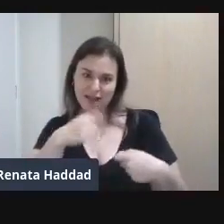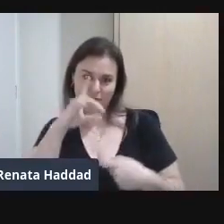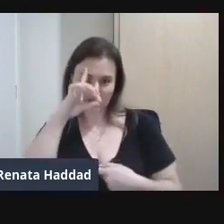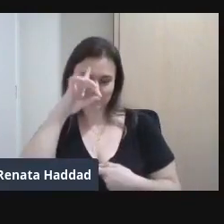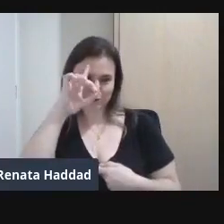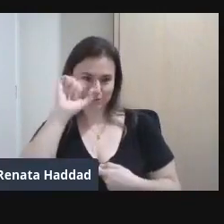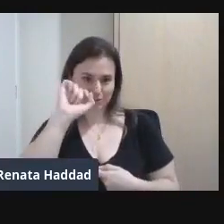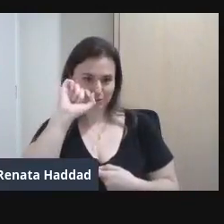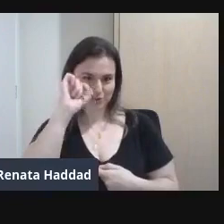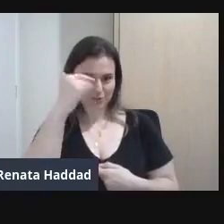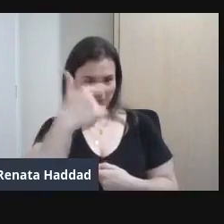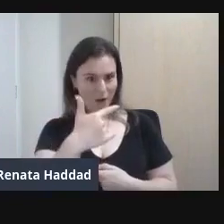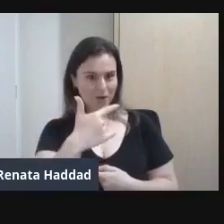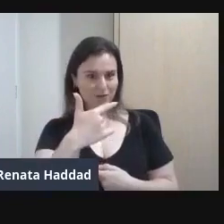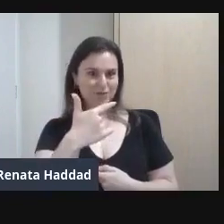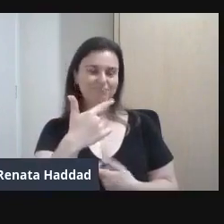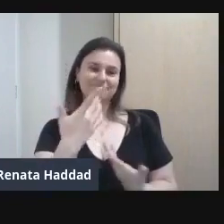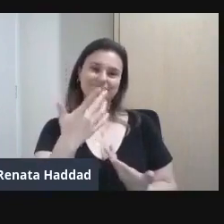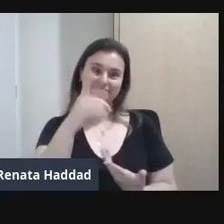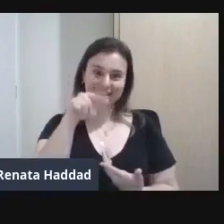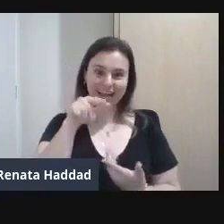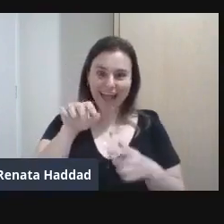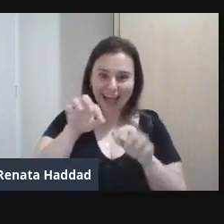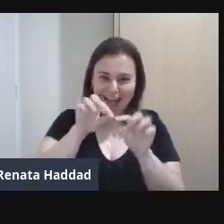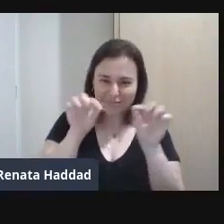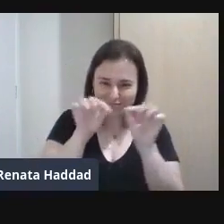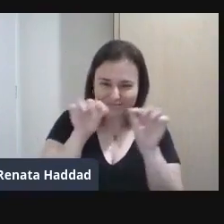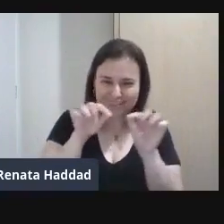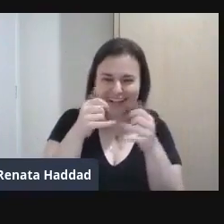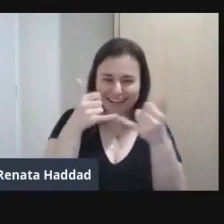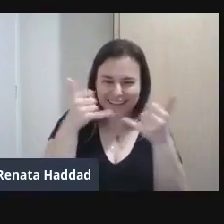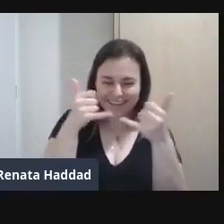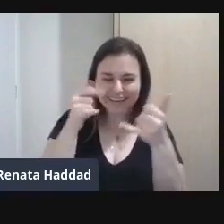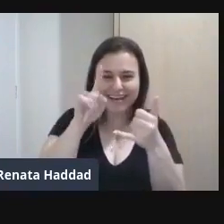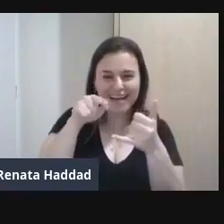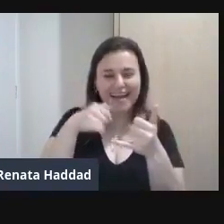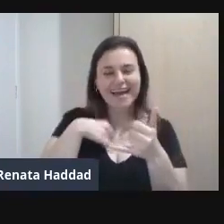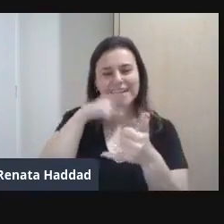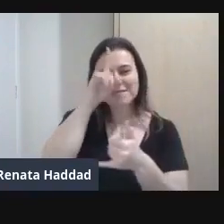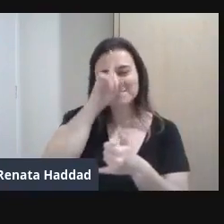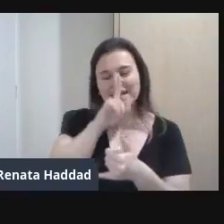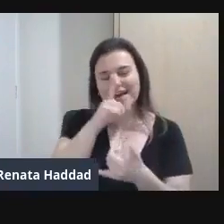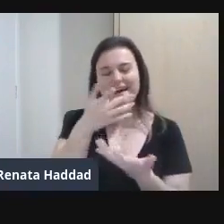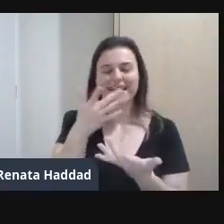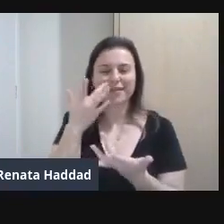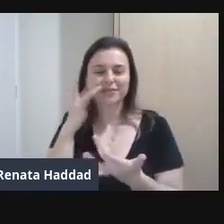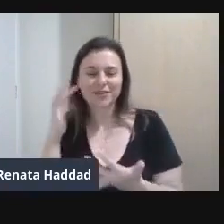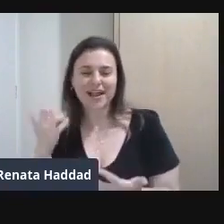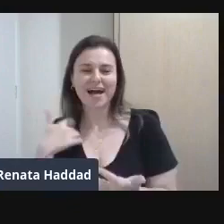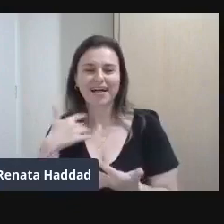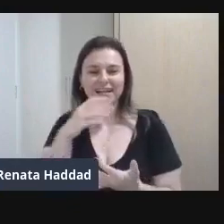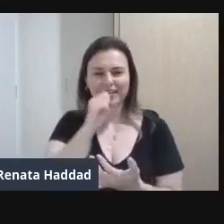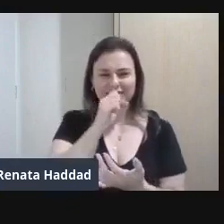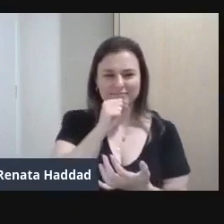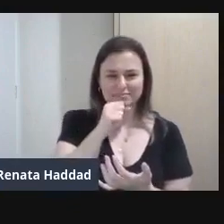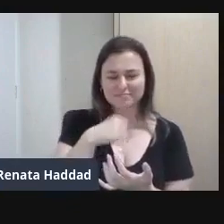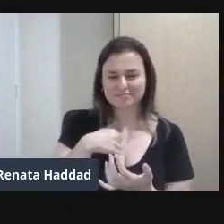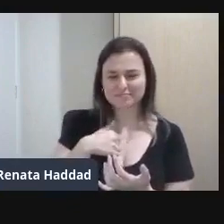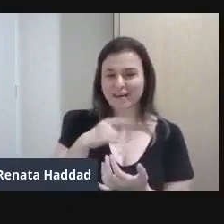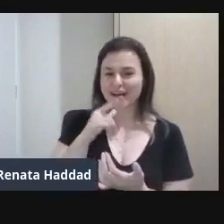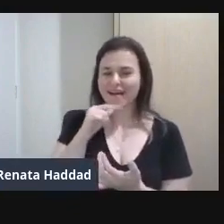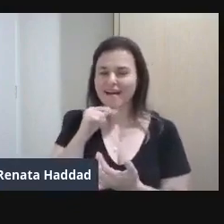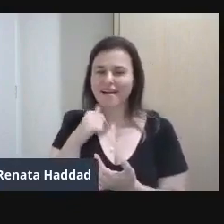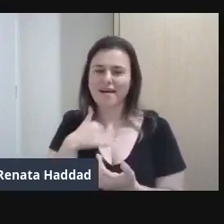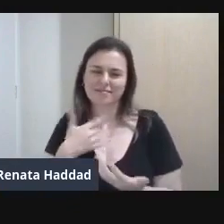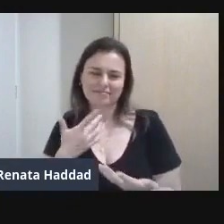As linhas Eram amarelas Douradas Alaranjadas Um pouco de água Talvez Linhas